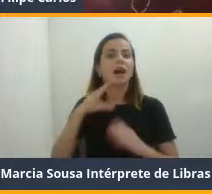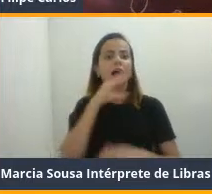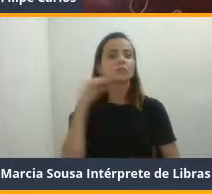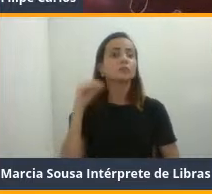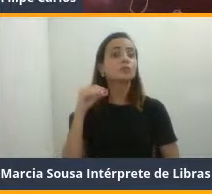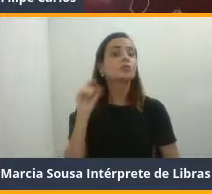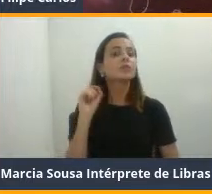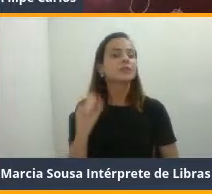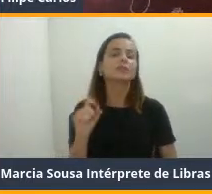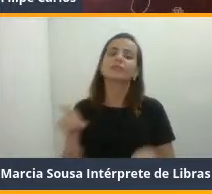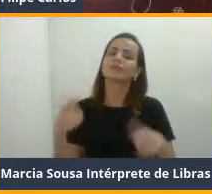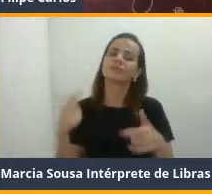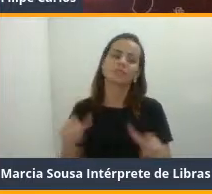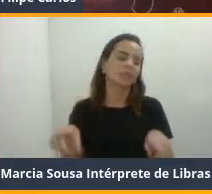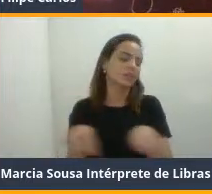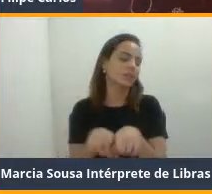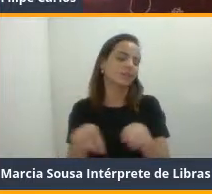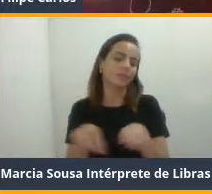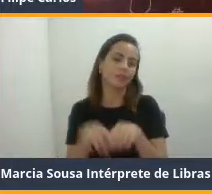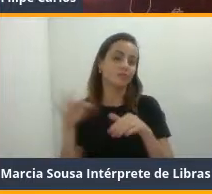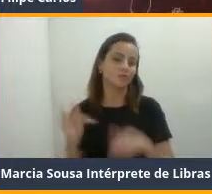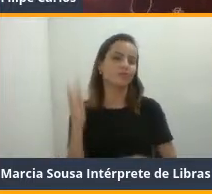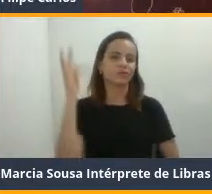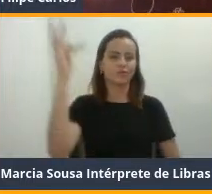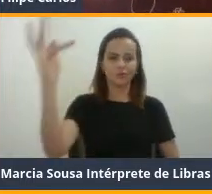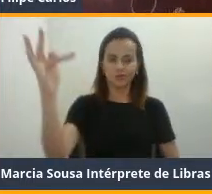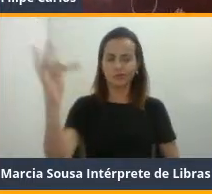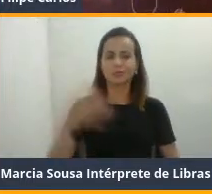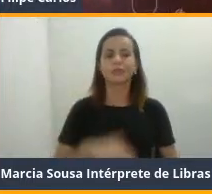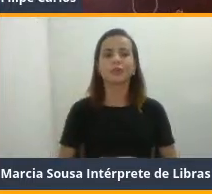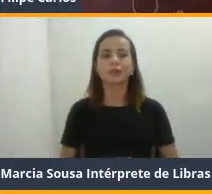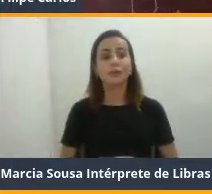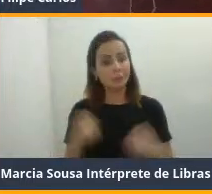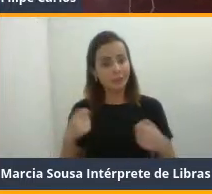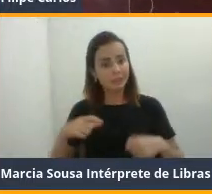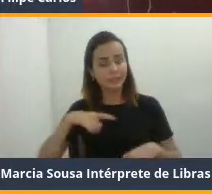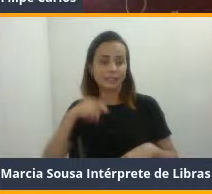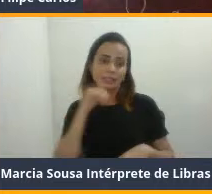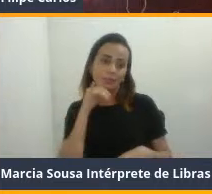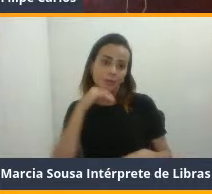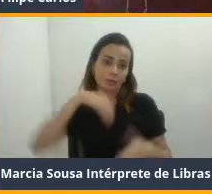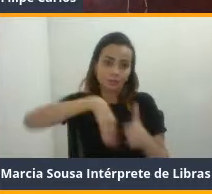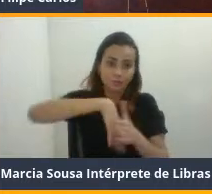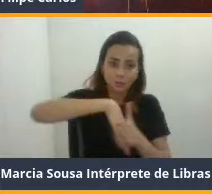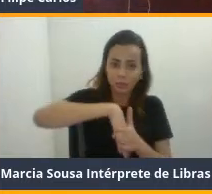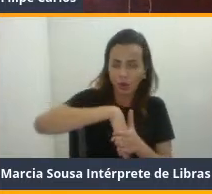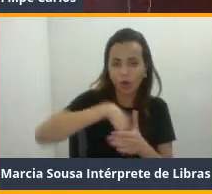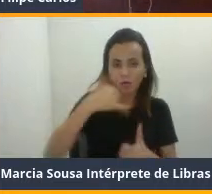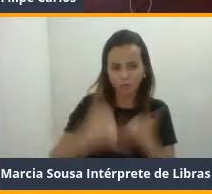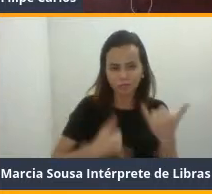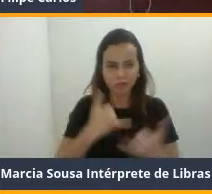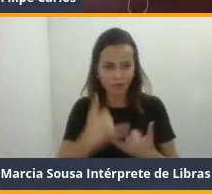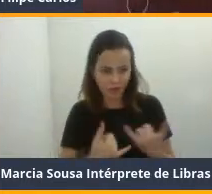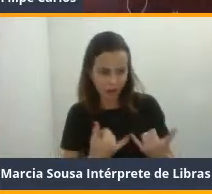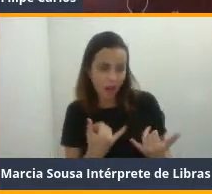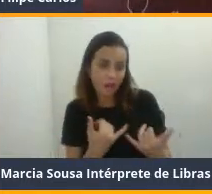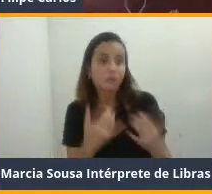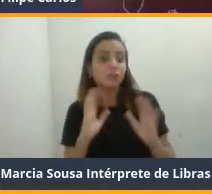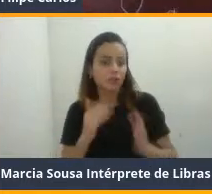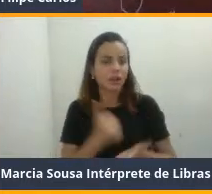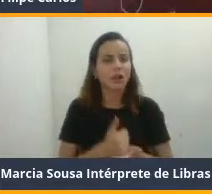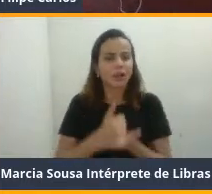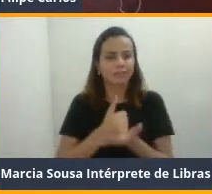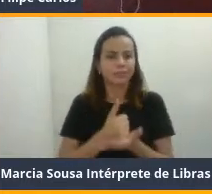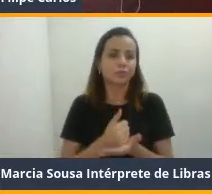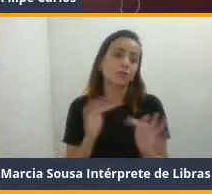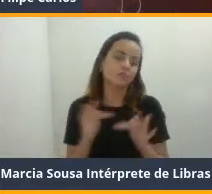Talvez um simples treino de futebol que seu filho fizesse e ajudasse. Um